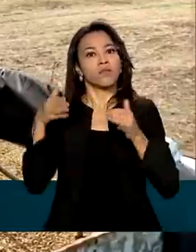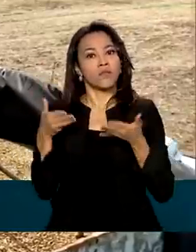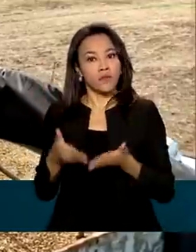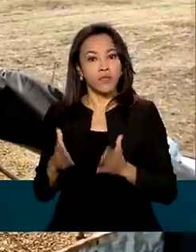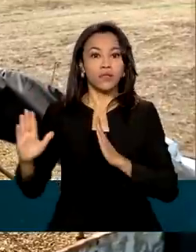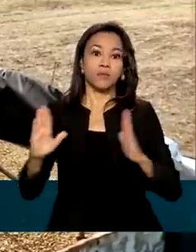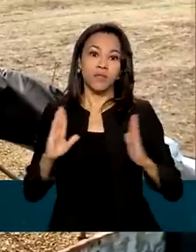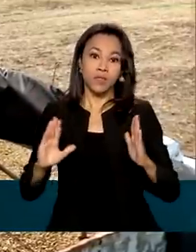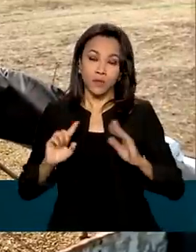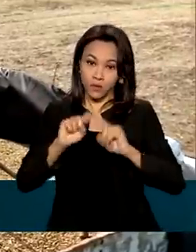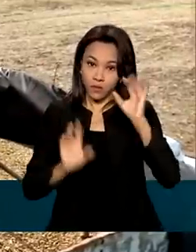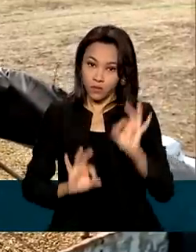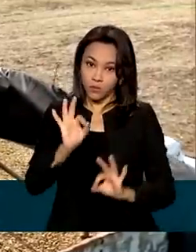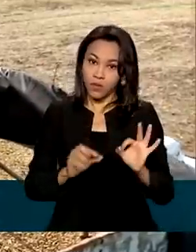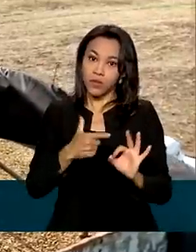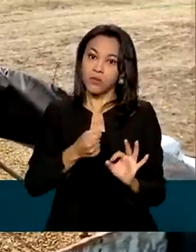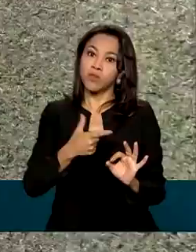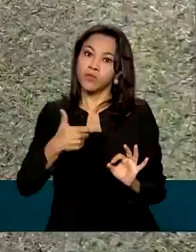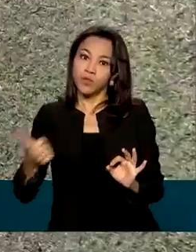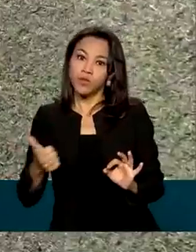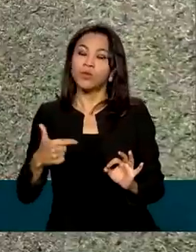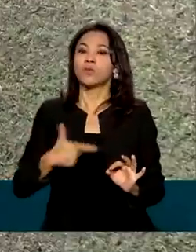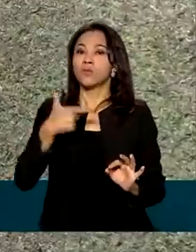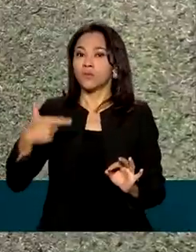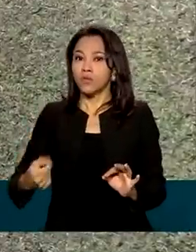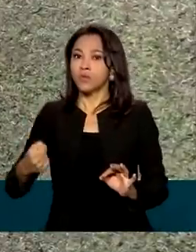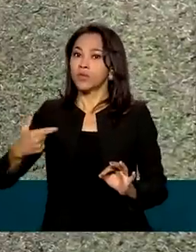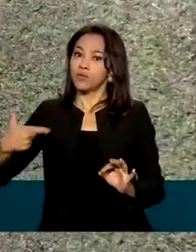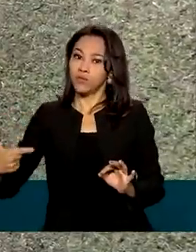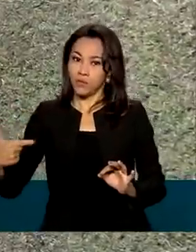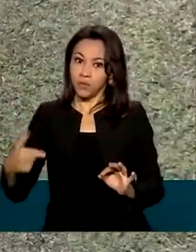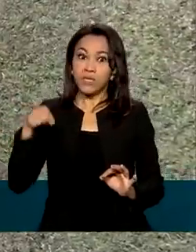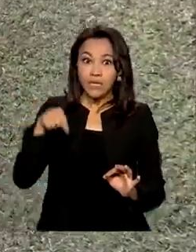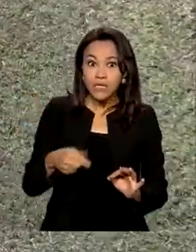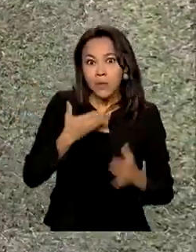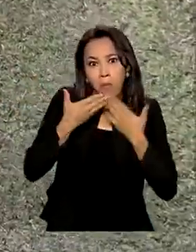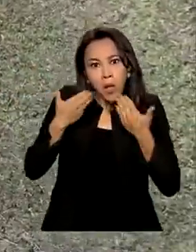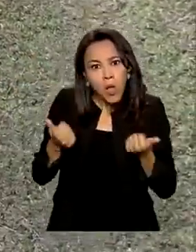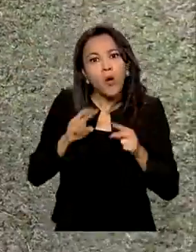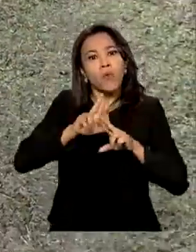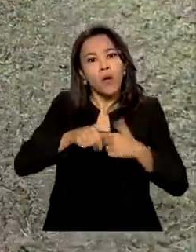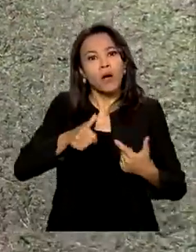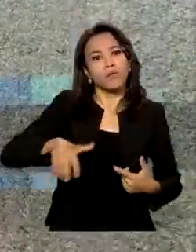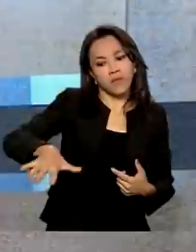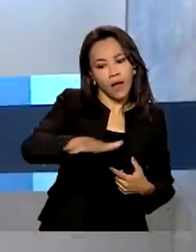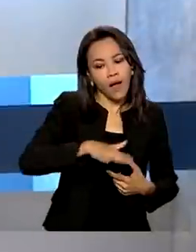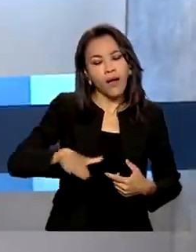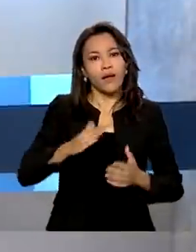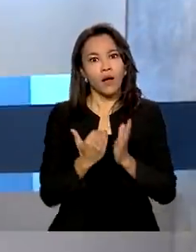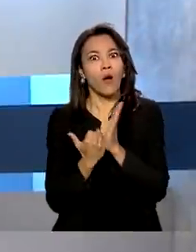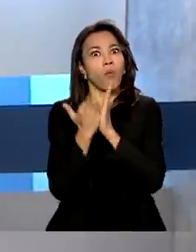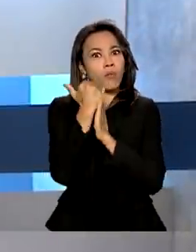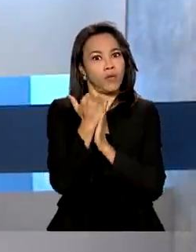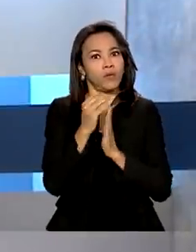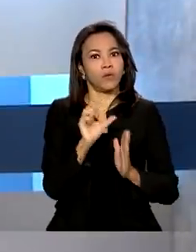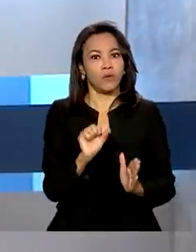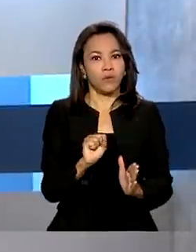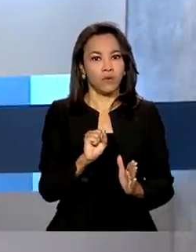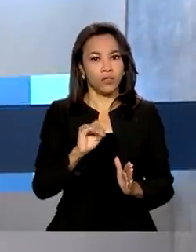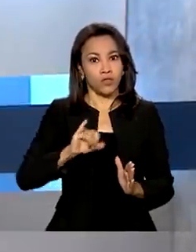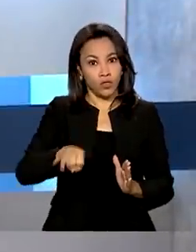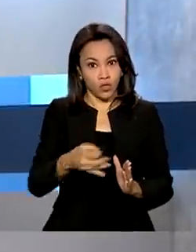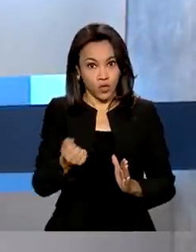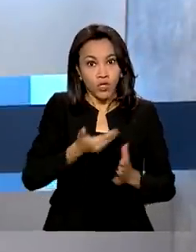Segundo a Conab, a melhora na produção é explicada pelo aumento na área de soja e pelo melhor desenvolvimento das